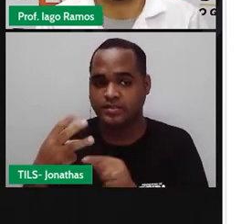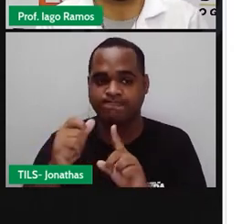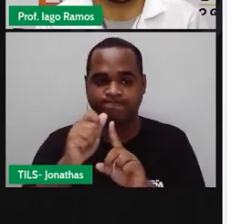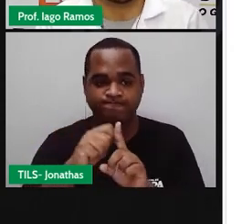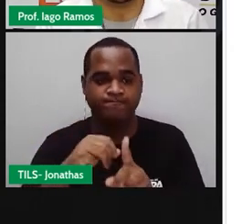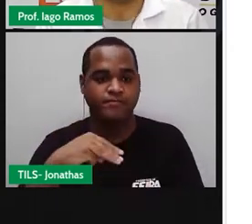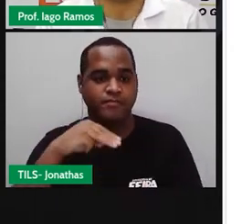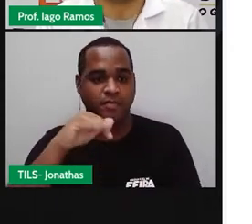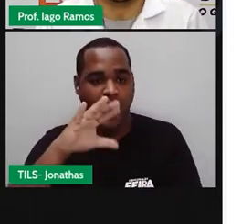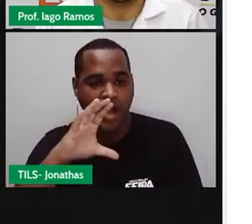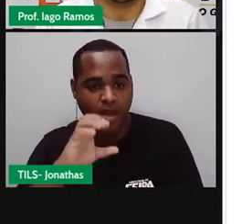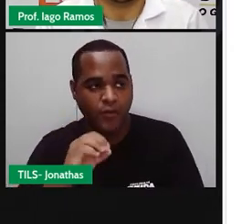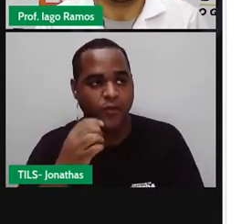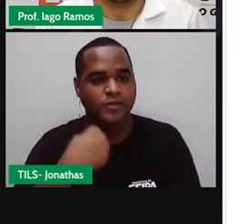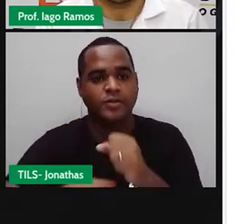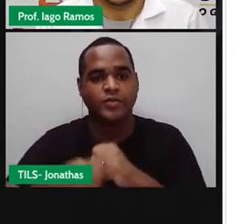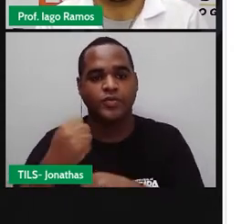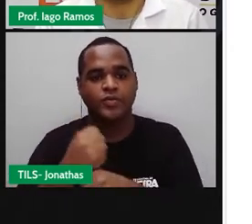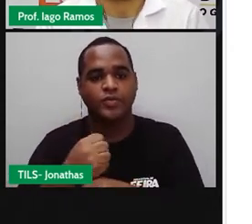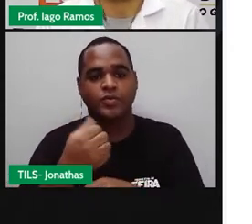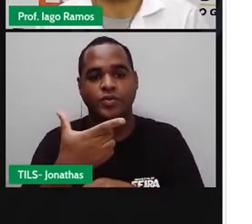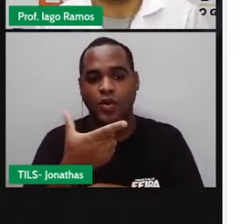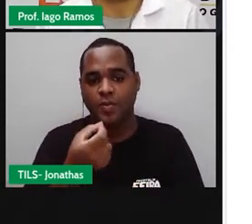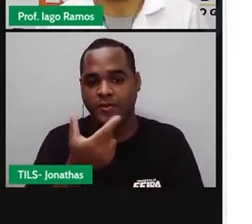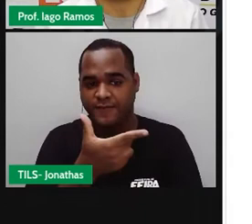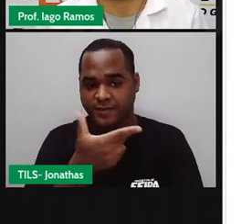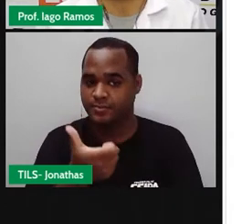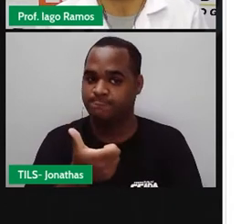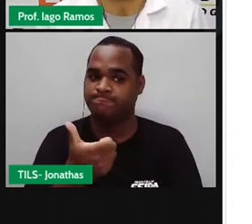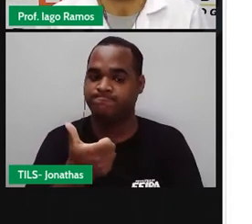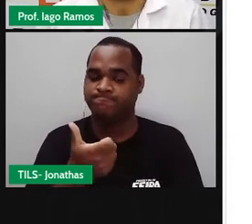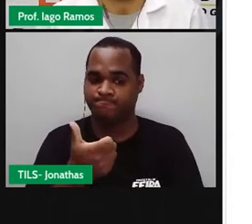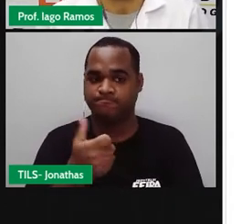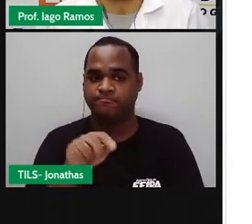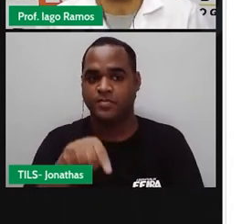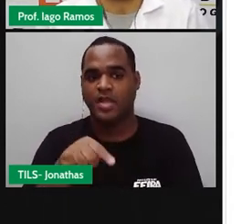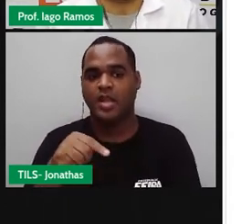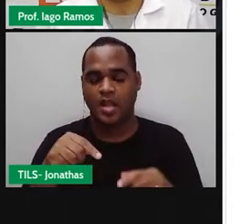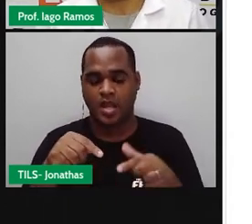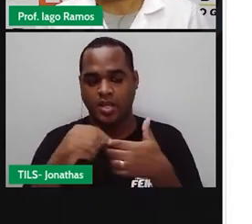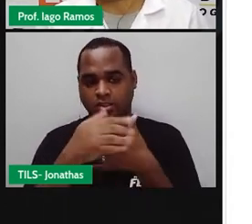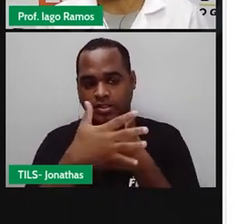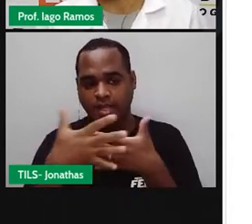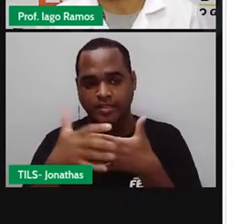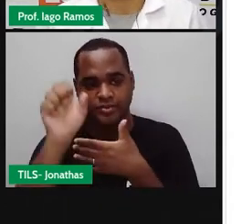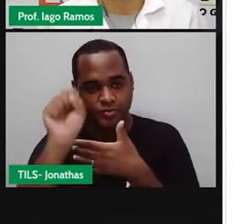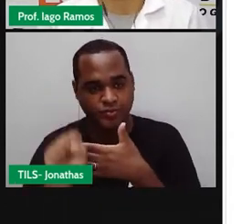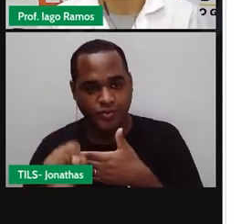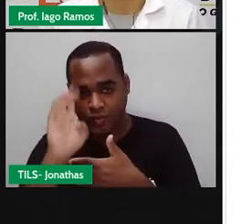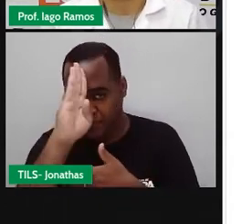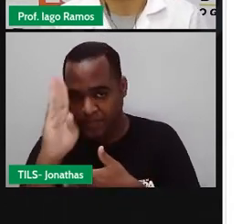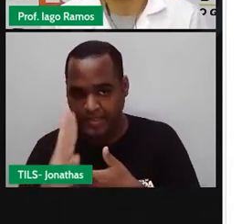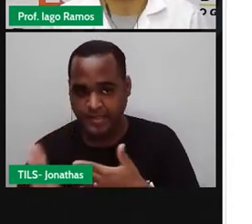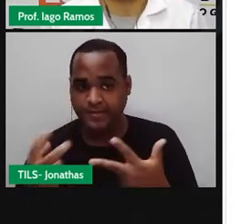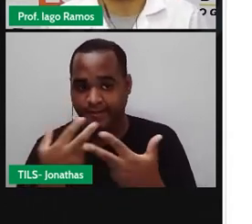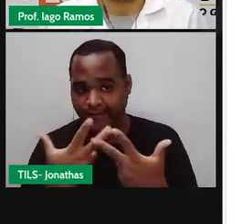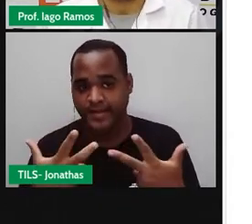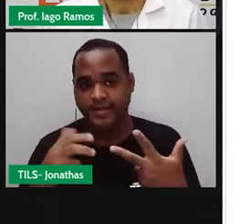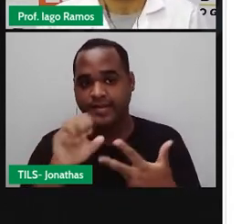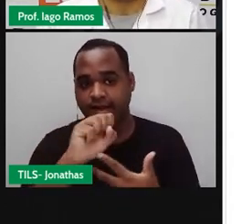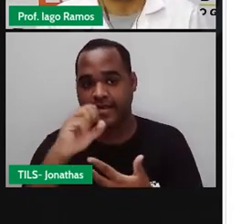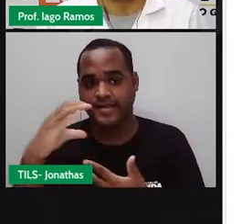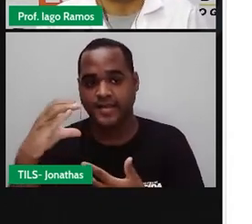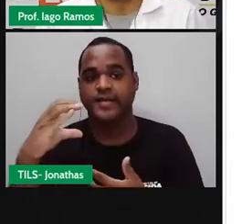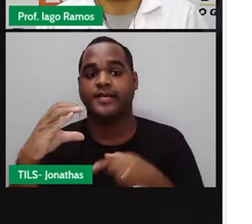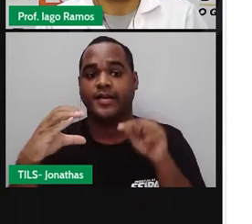2021. Então, cidades do Brasil, do sul do Brasil, do estado de Santa Catarina, registraram